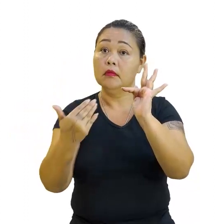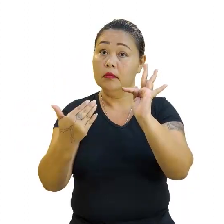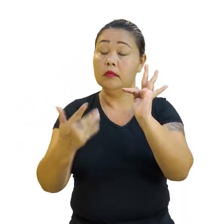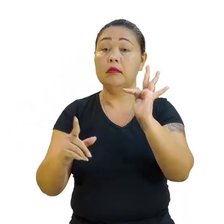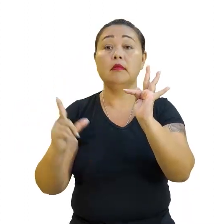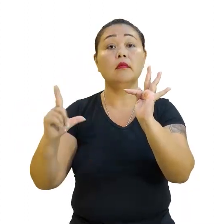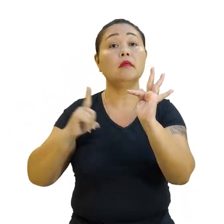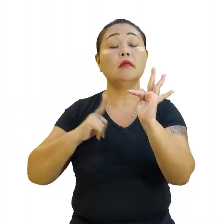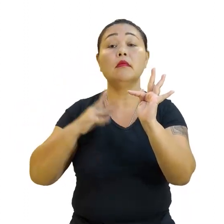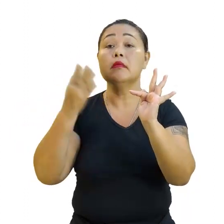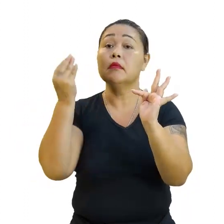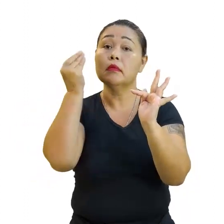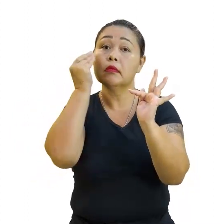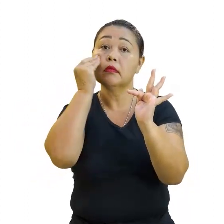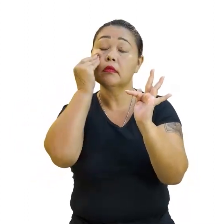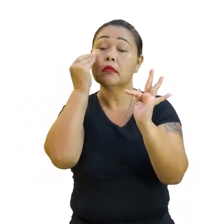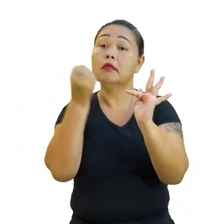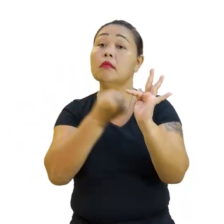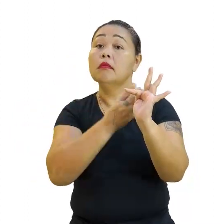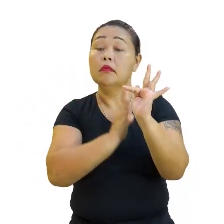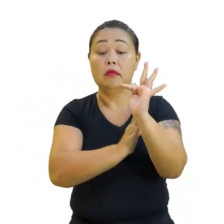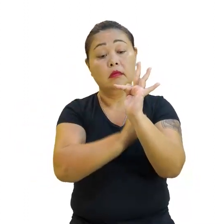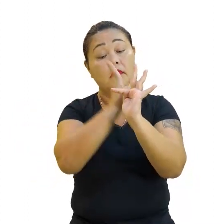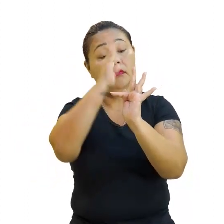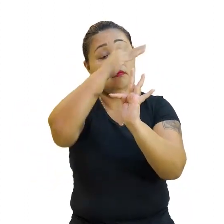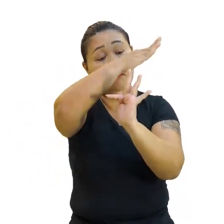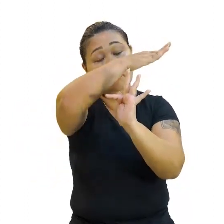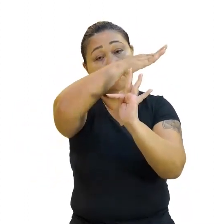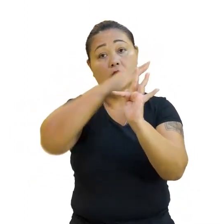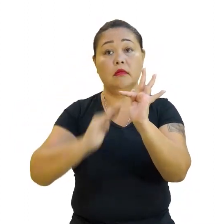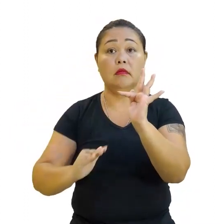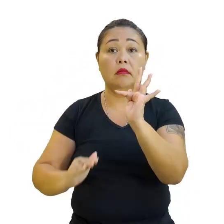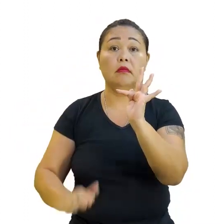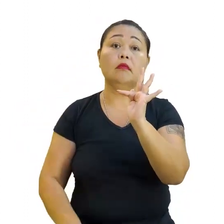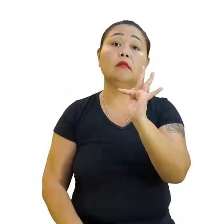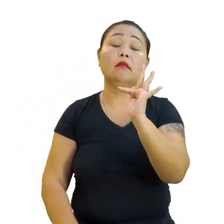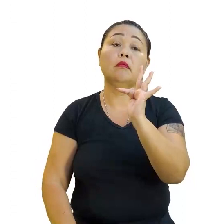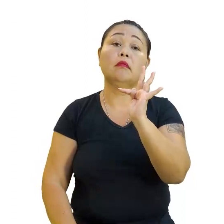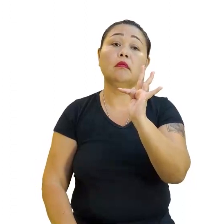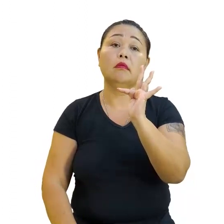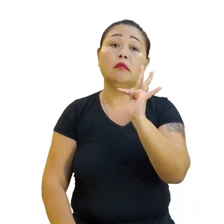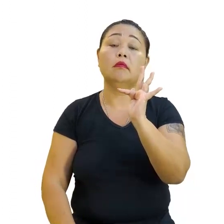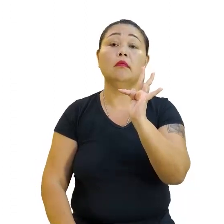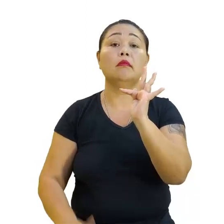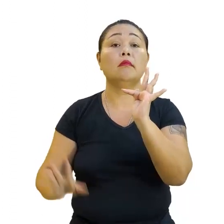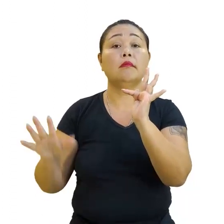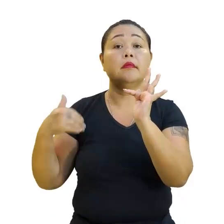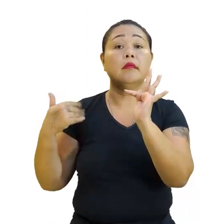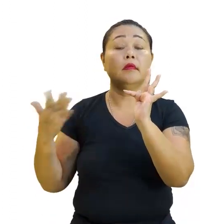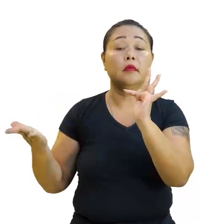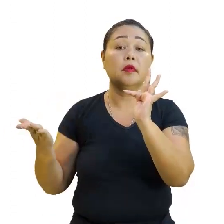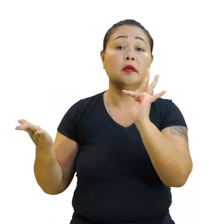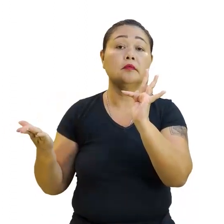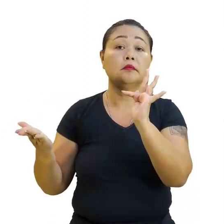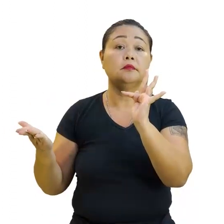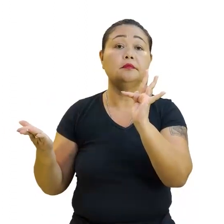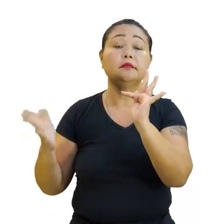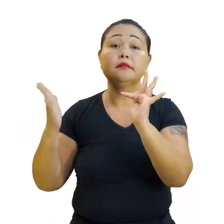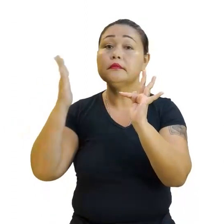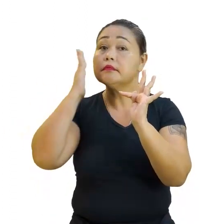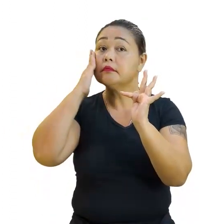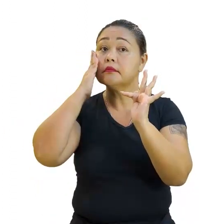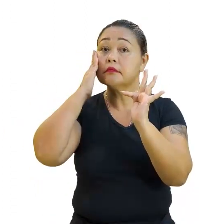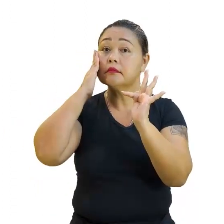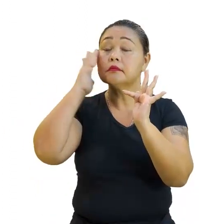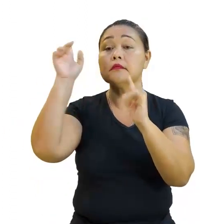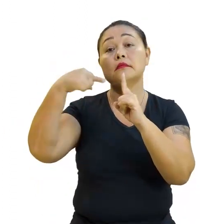e vamos verificar quando ela é crescente e quando ela é decrescente. Então, olha só. Nós sabemos que... Quando ela é